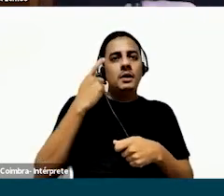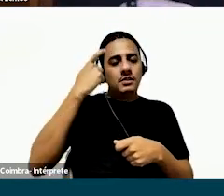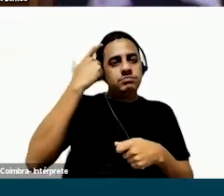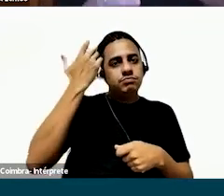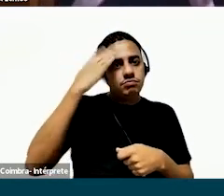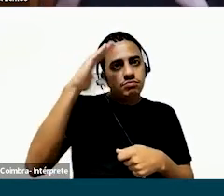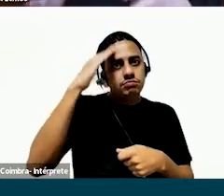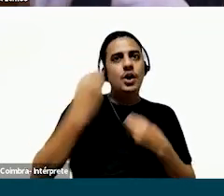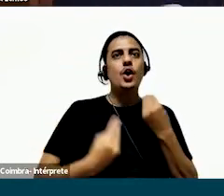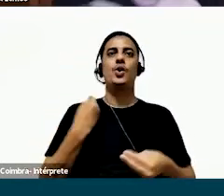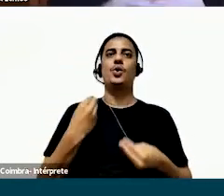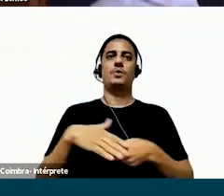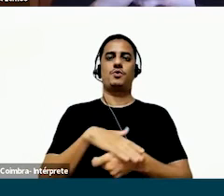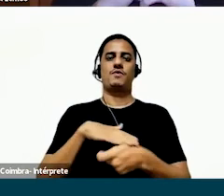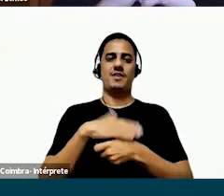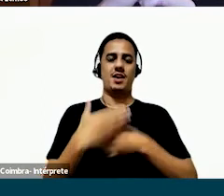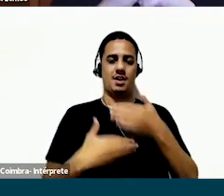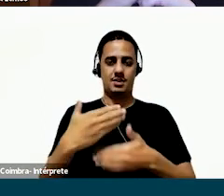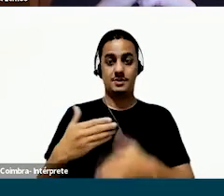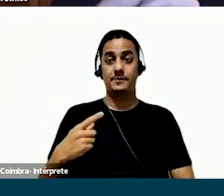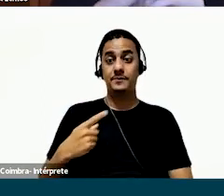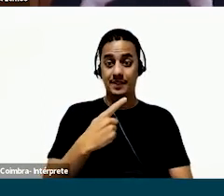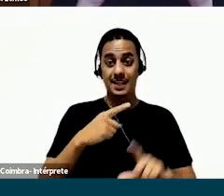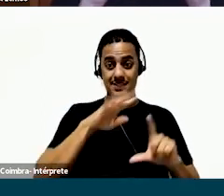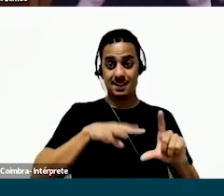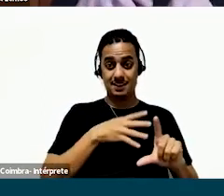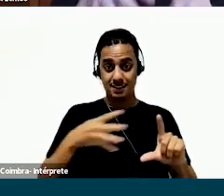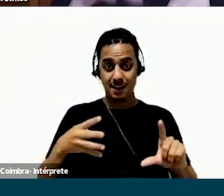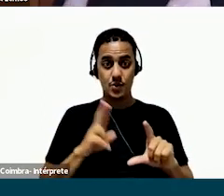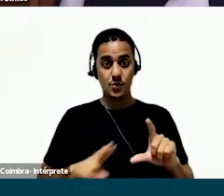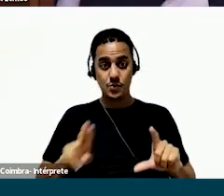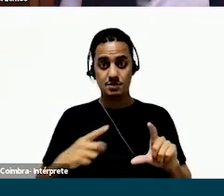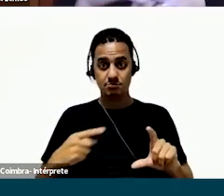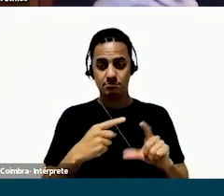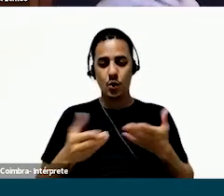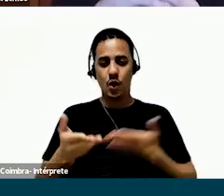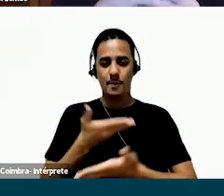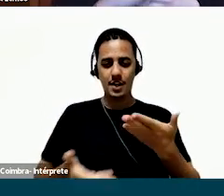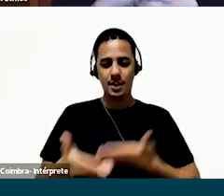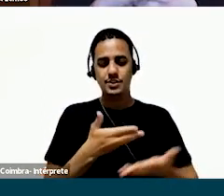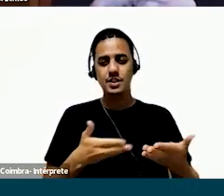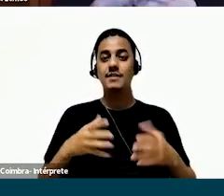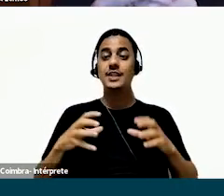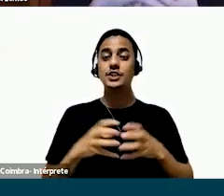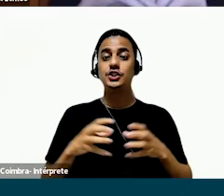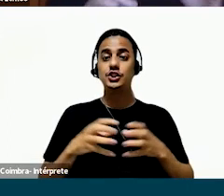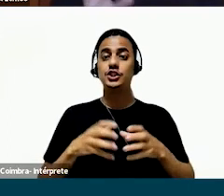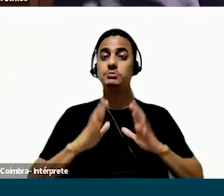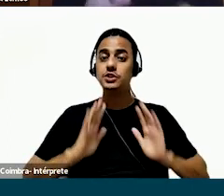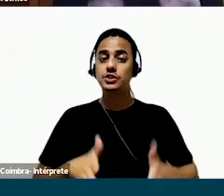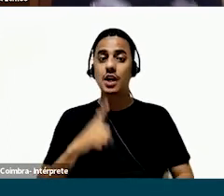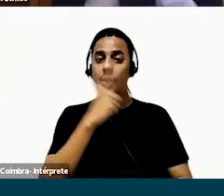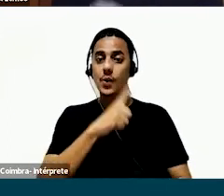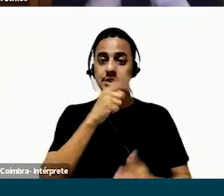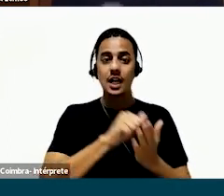ali, de alguma forma, conseguisse guiar a conversa. E esse calendário, por ter sido criado nessa plataforma colaborativa, ele também